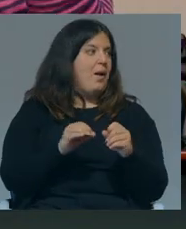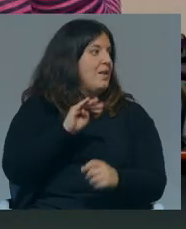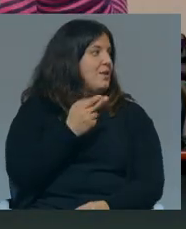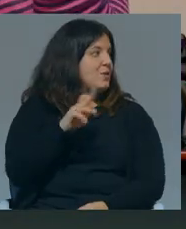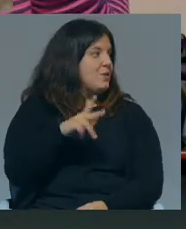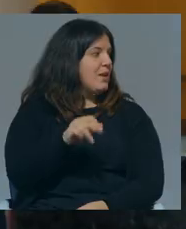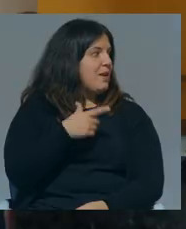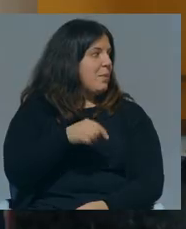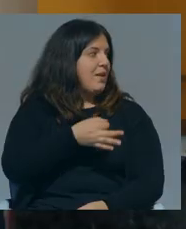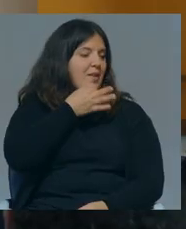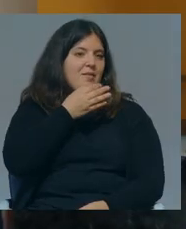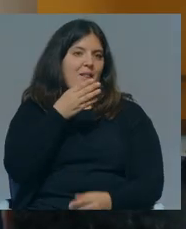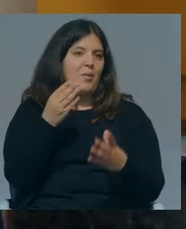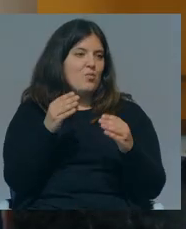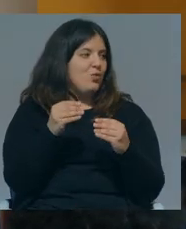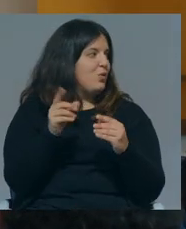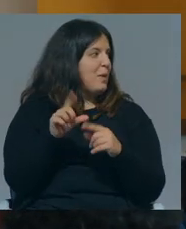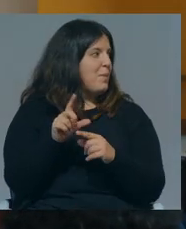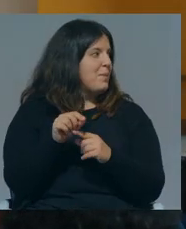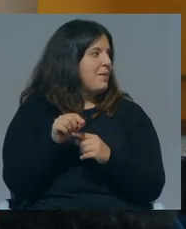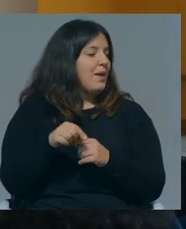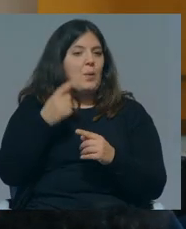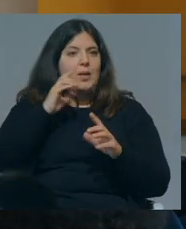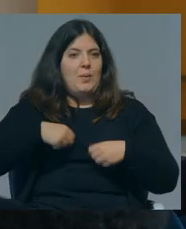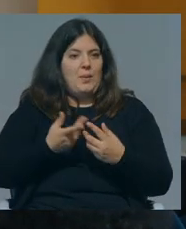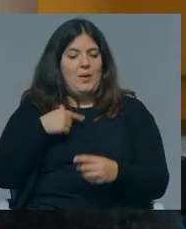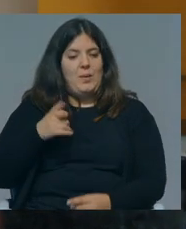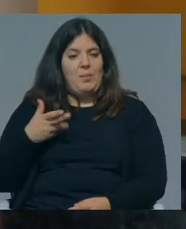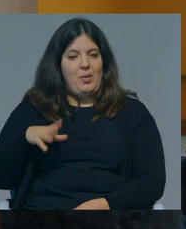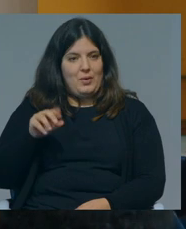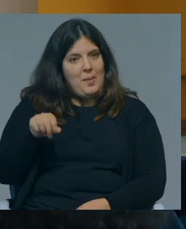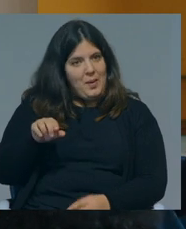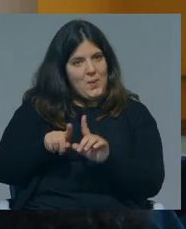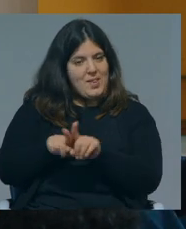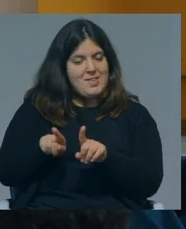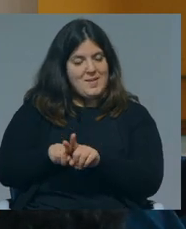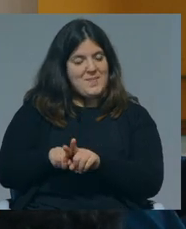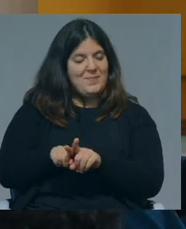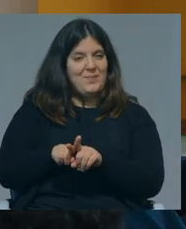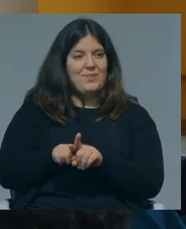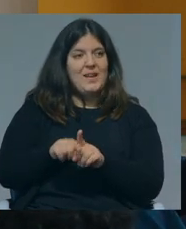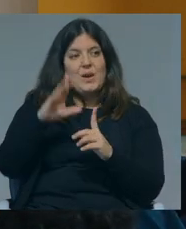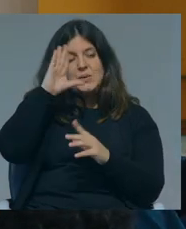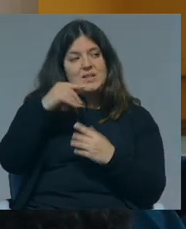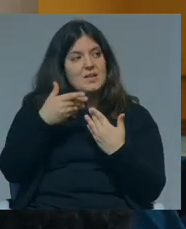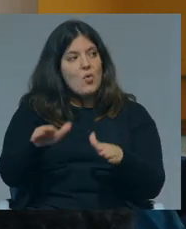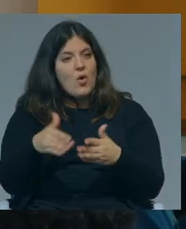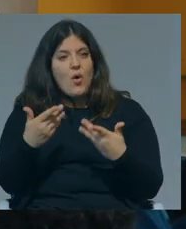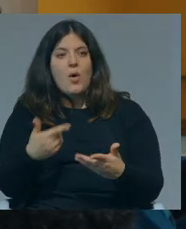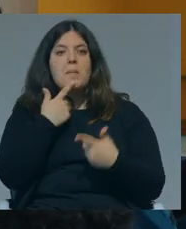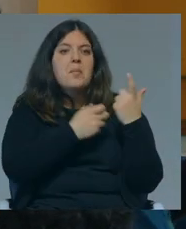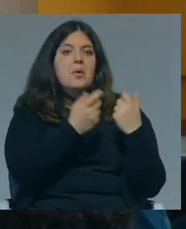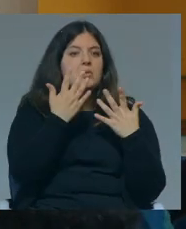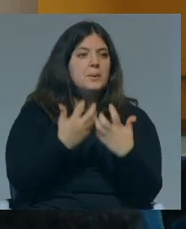Susana porque ela também fala bastante. Desculpa. Quando se entusiasma e o Pedro, mas eu não sei se devo abrir agora para